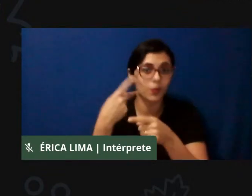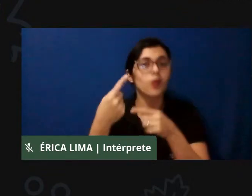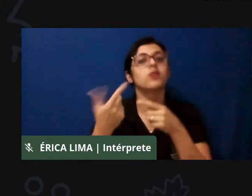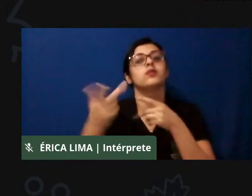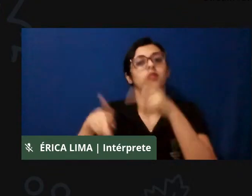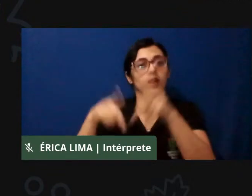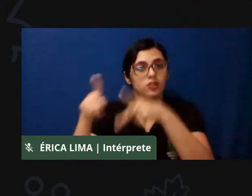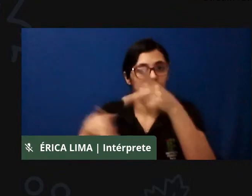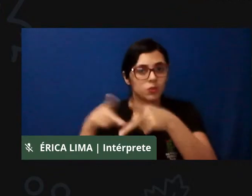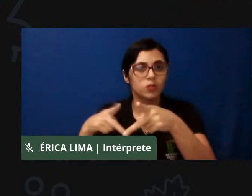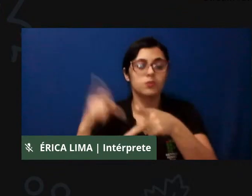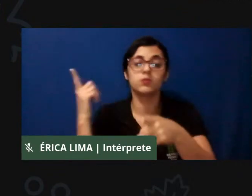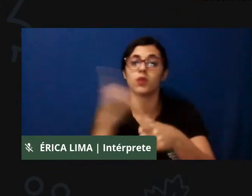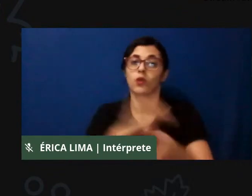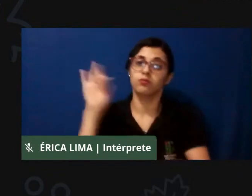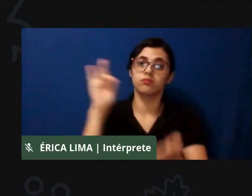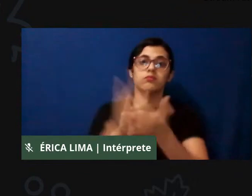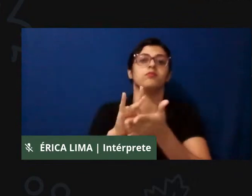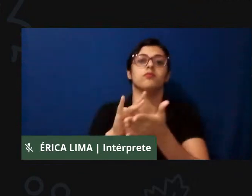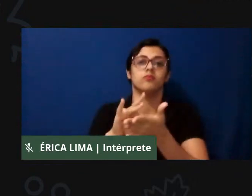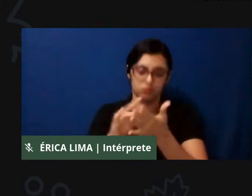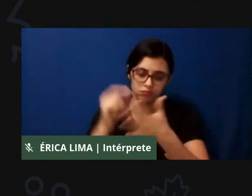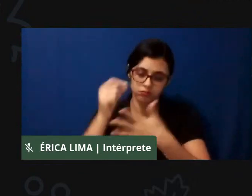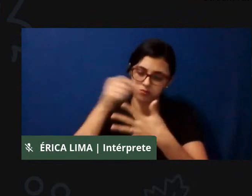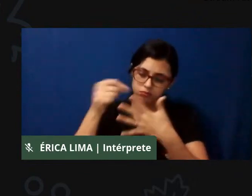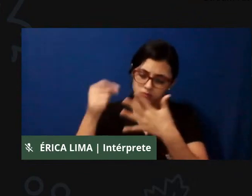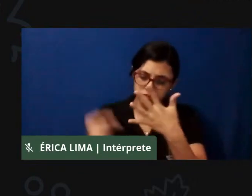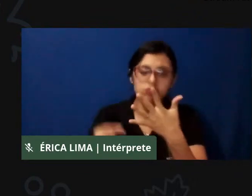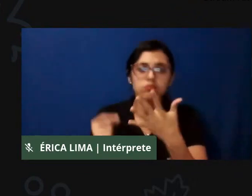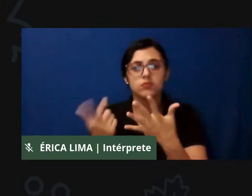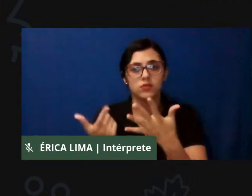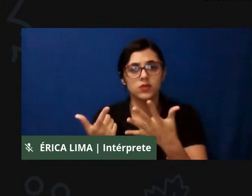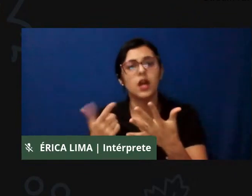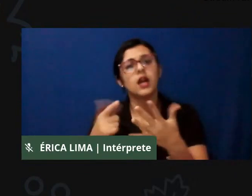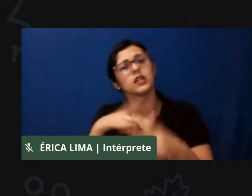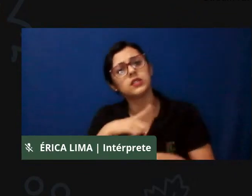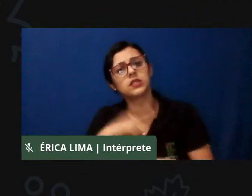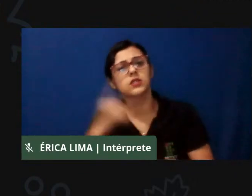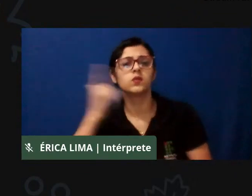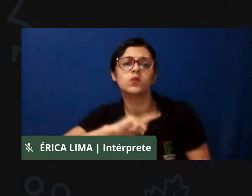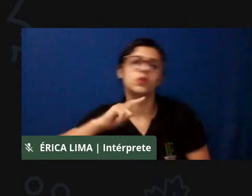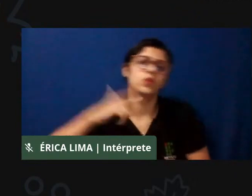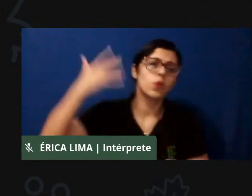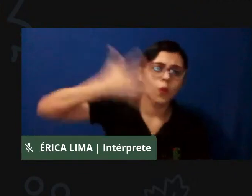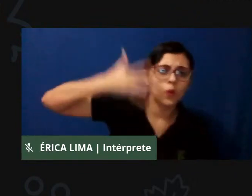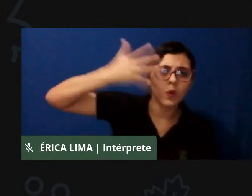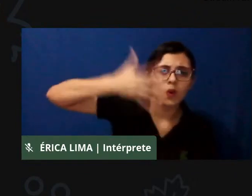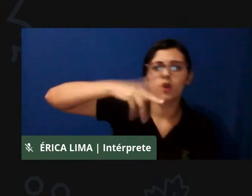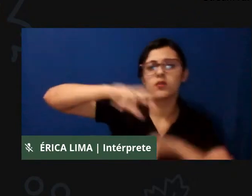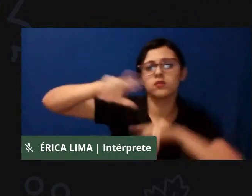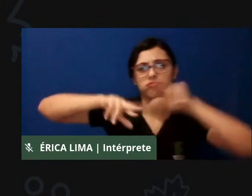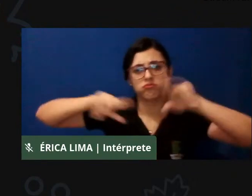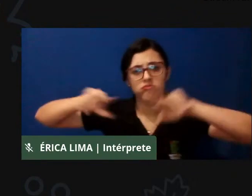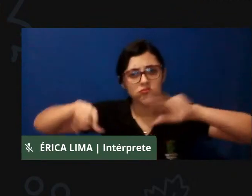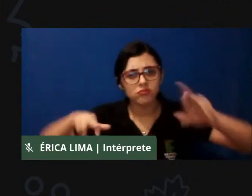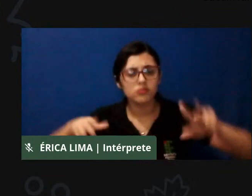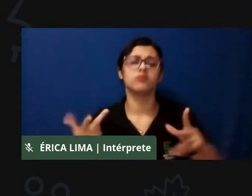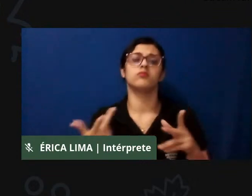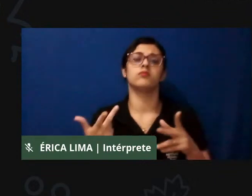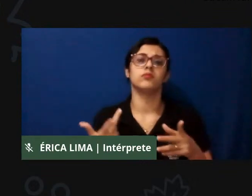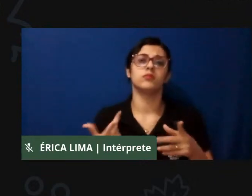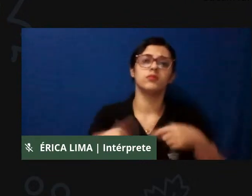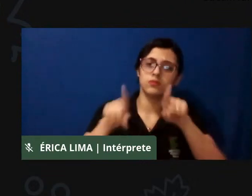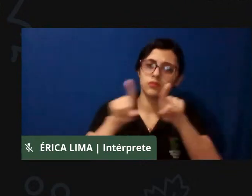várias ações pensadas por nós a partir de conferências, a partir de vários